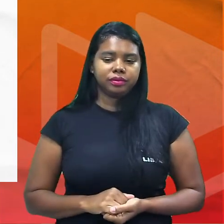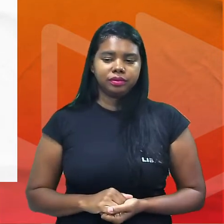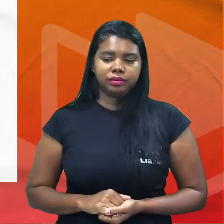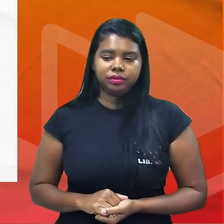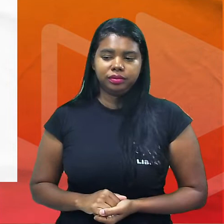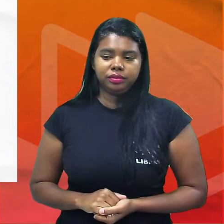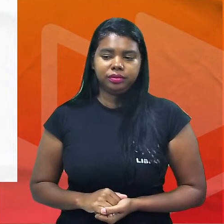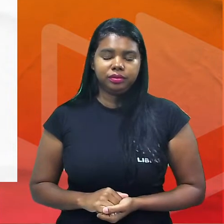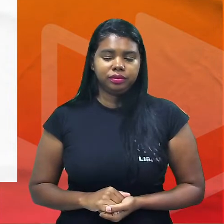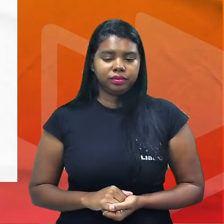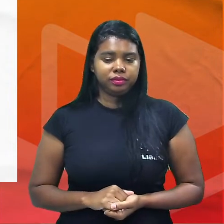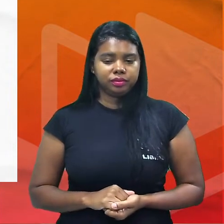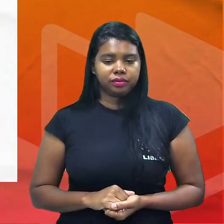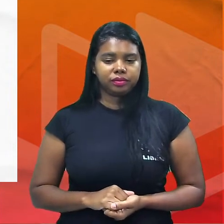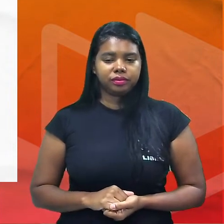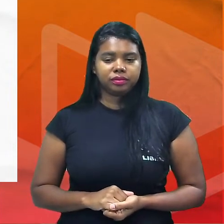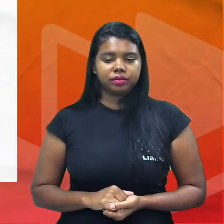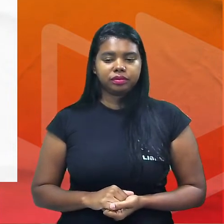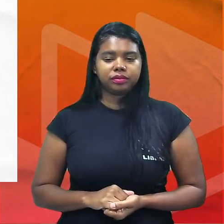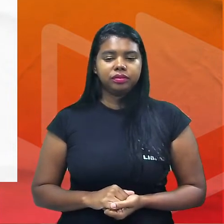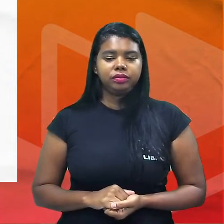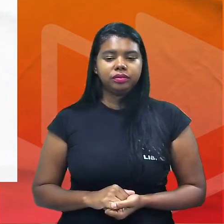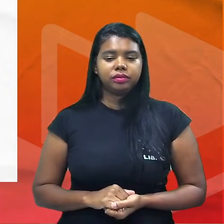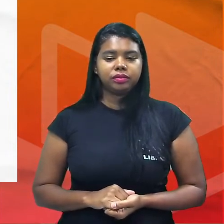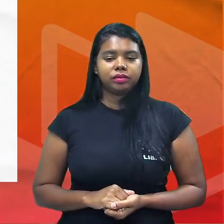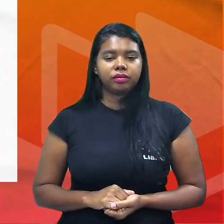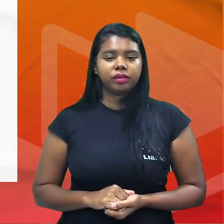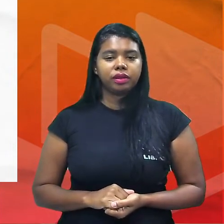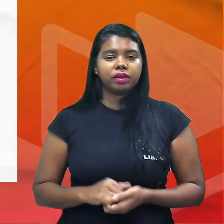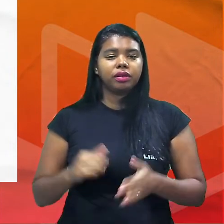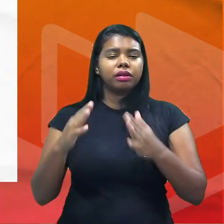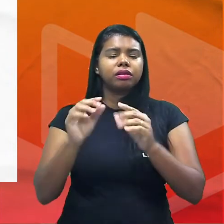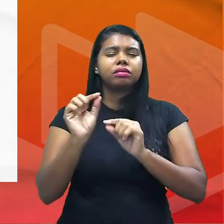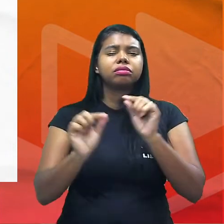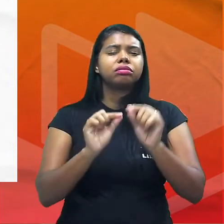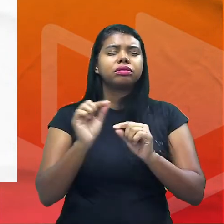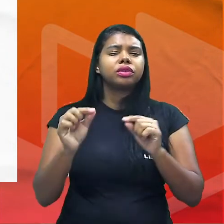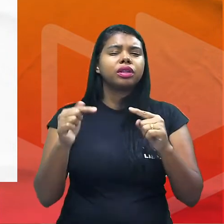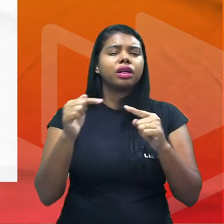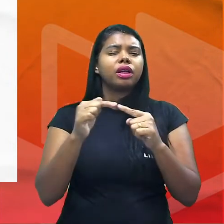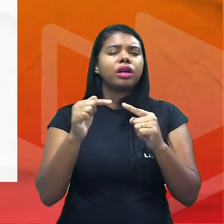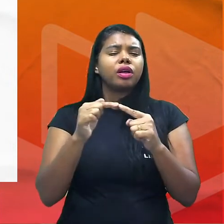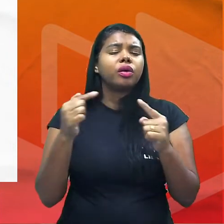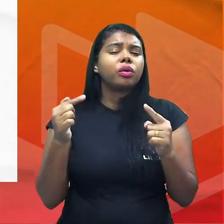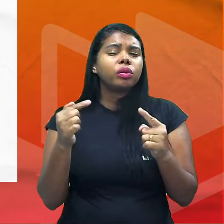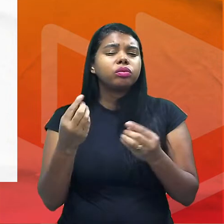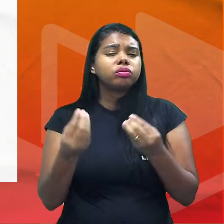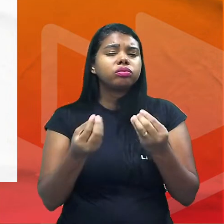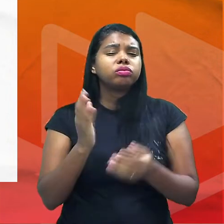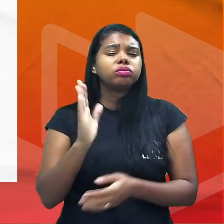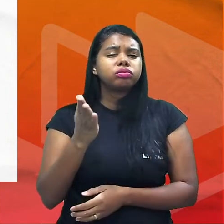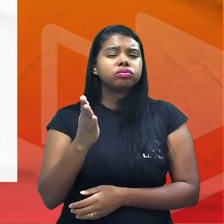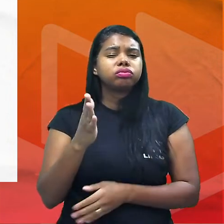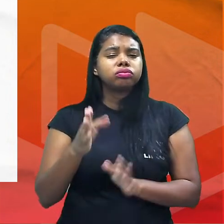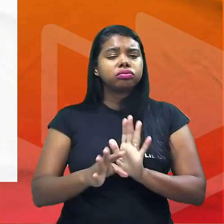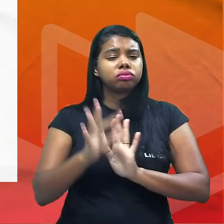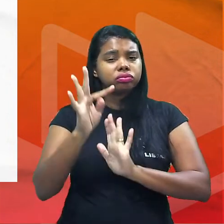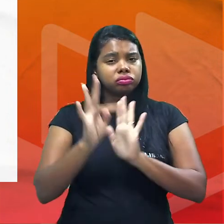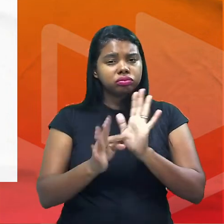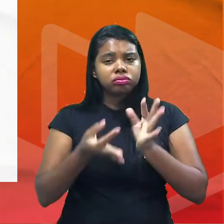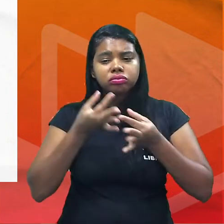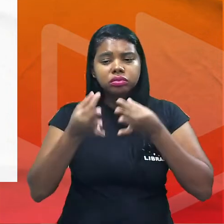questão uma próxima questão pedindo a tipologia o comando dessa questão já responderia é um texto dissertativo